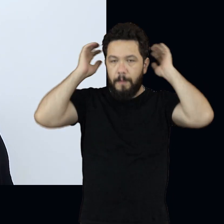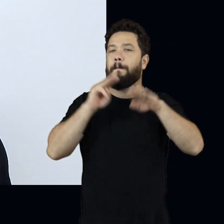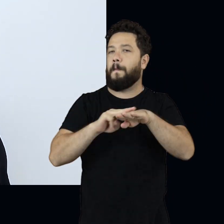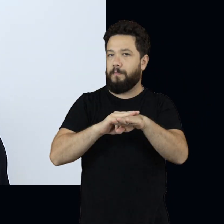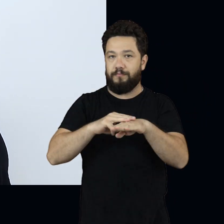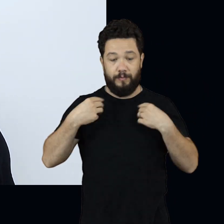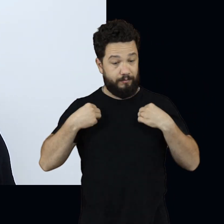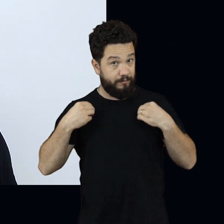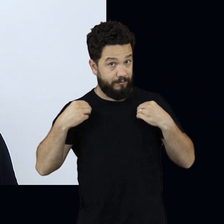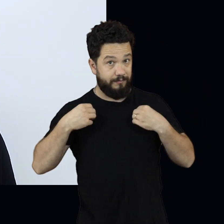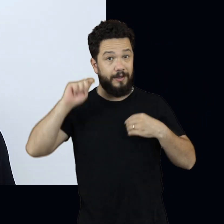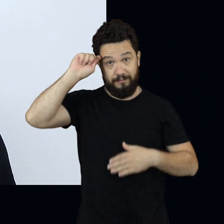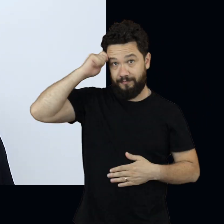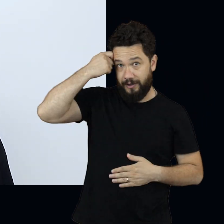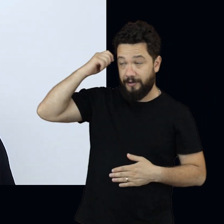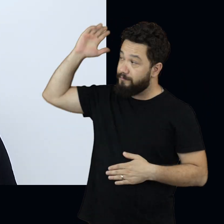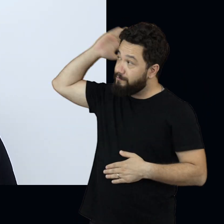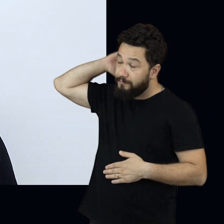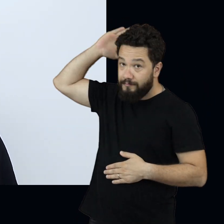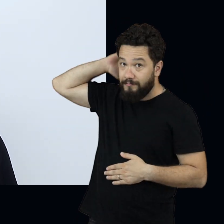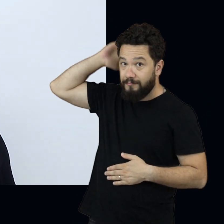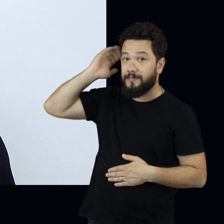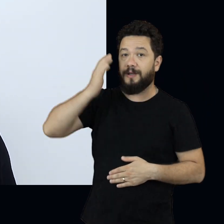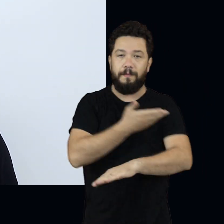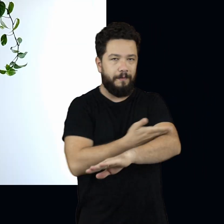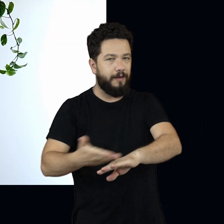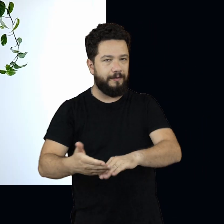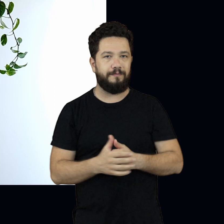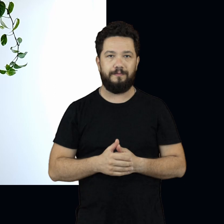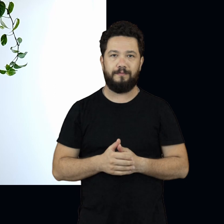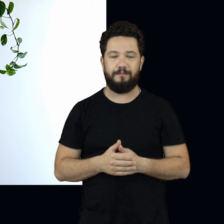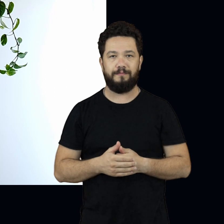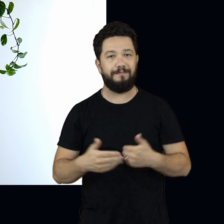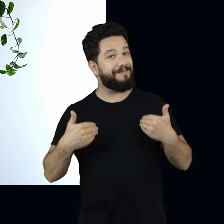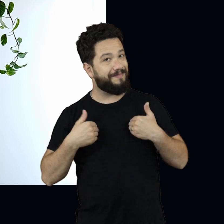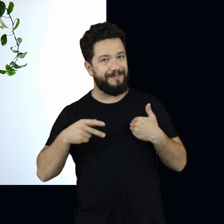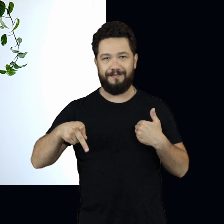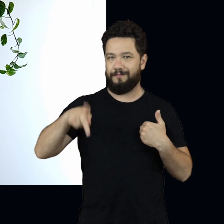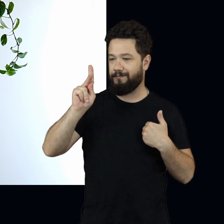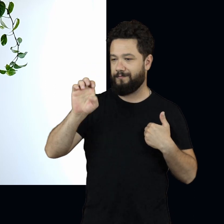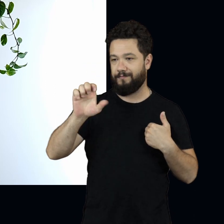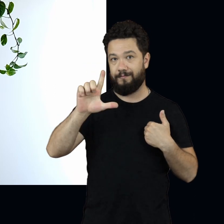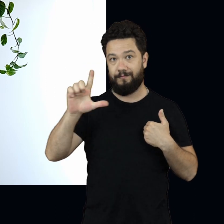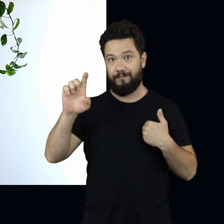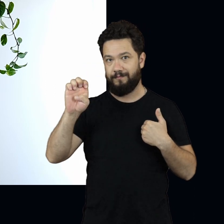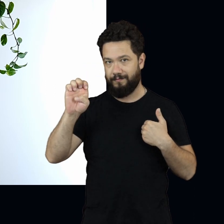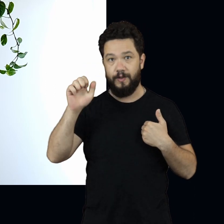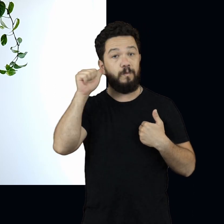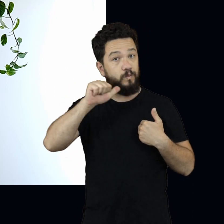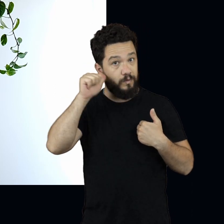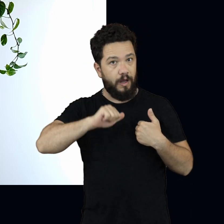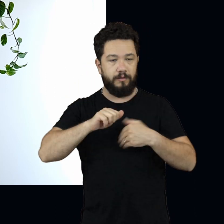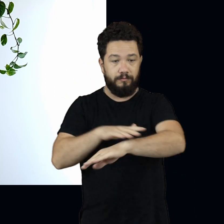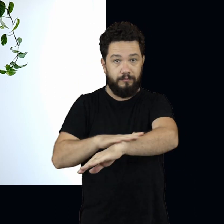Estou usando uma camiseta preta e atrás de mim aparece uma parede branca. E eu sou a Kelly, estudante da UNESPAR. Sou uma